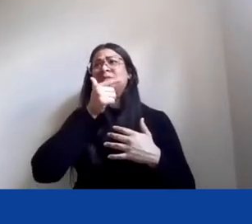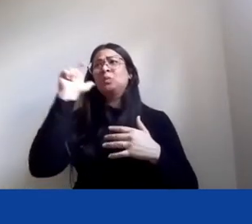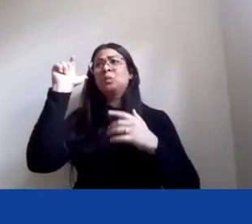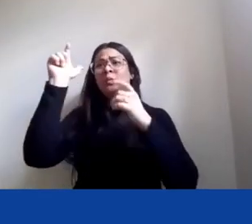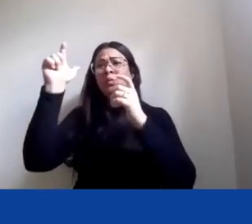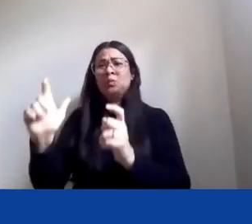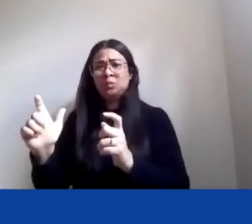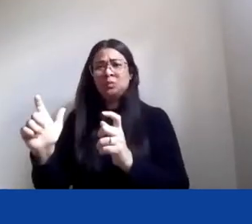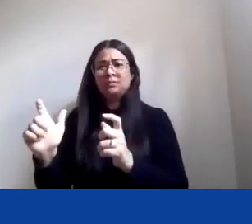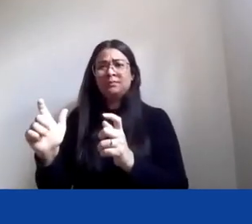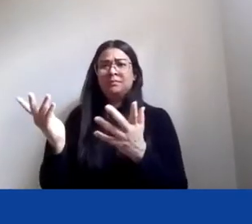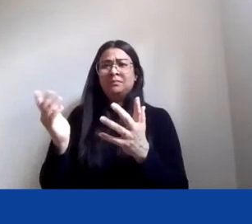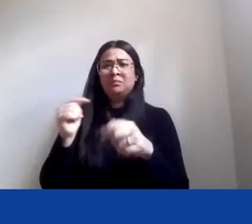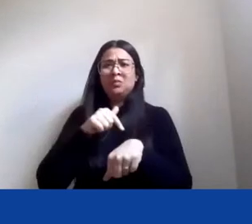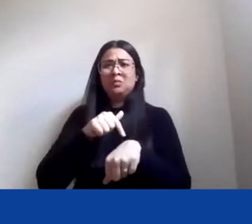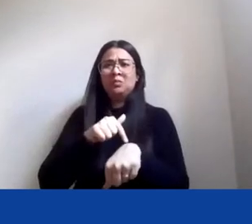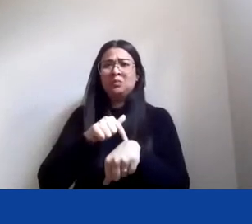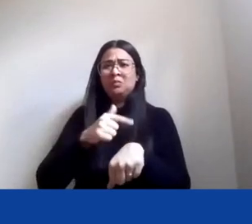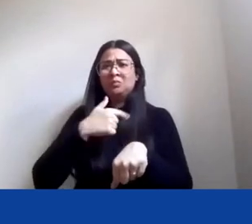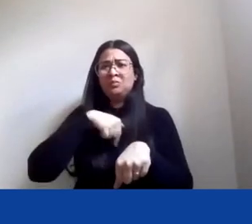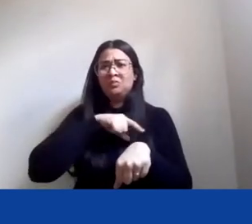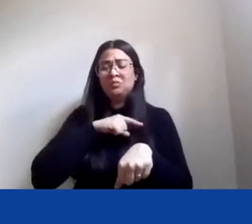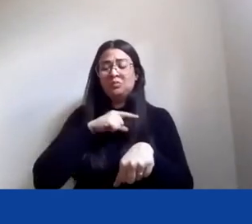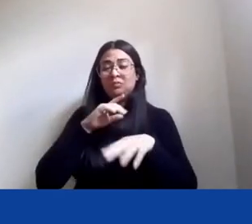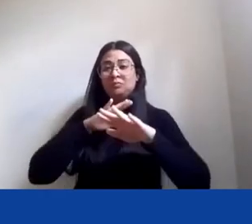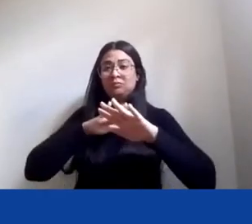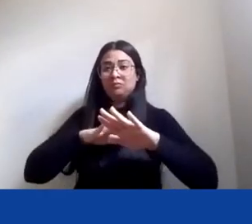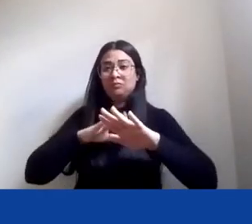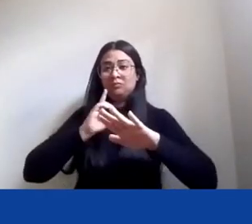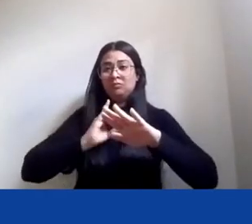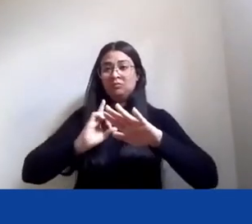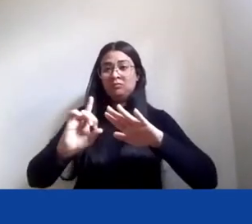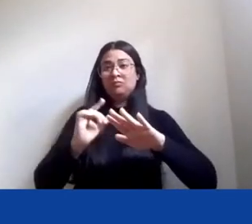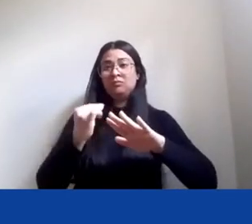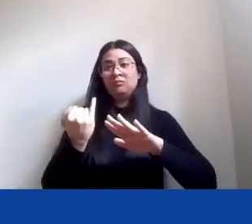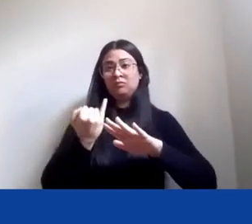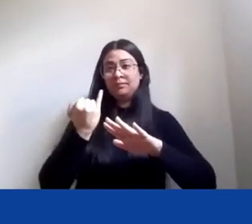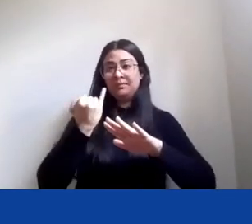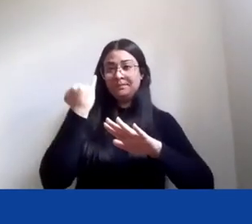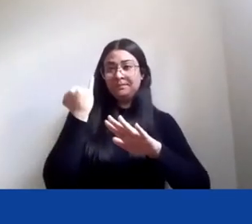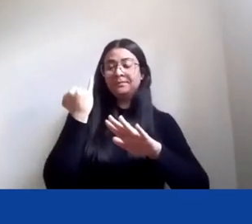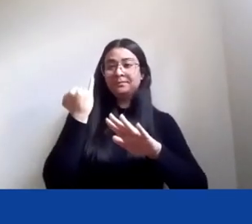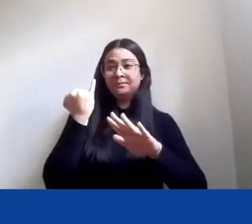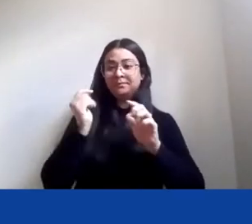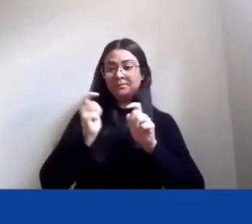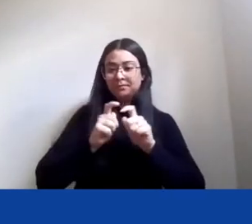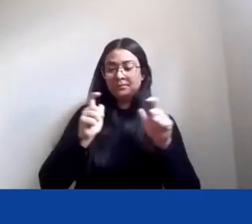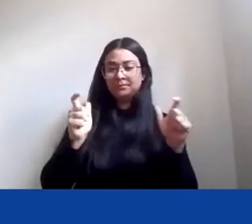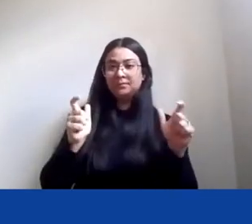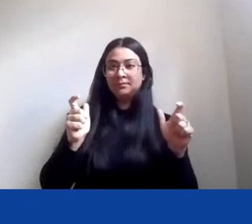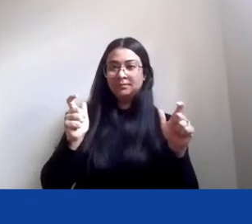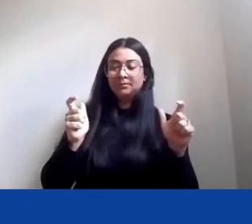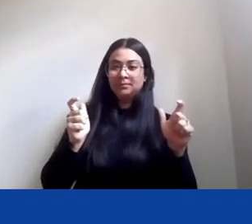ou seja, no momento que a gente consolida direitos importantes para maiorias como são as